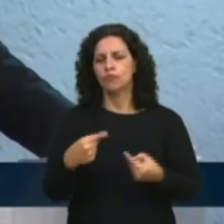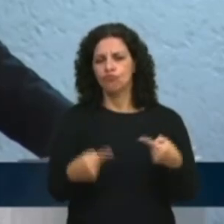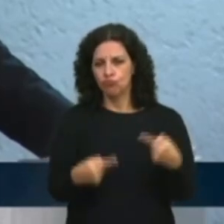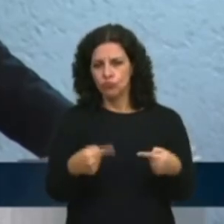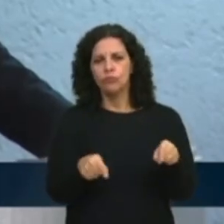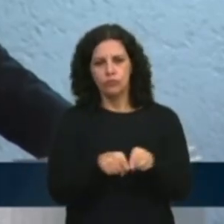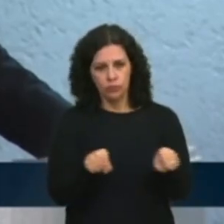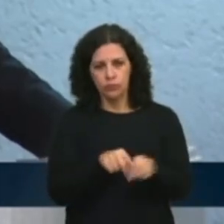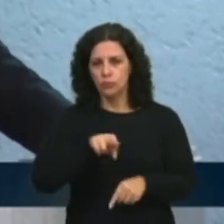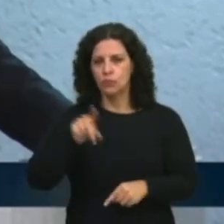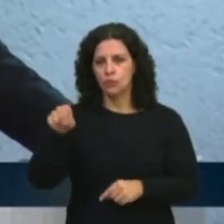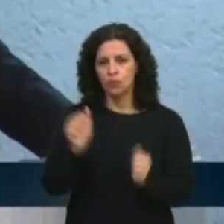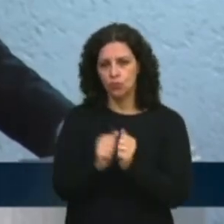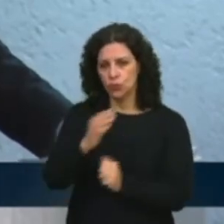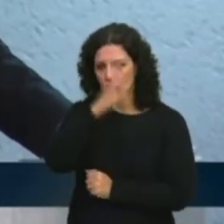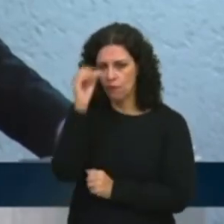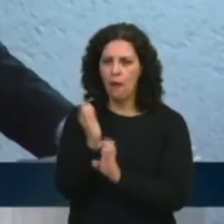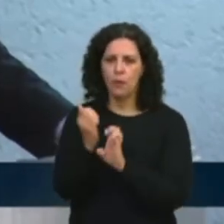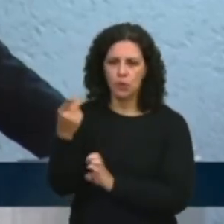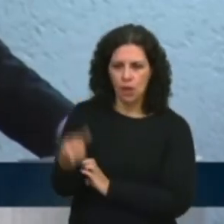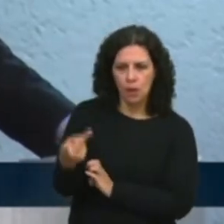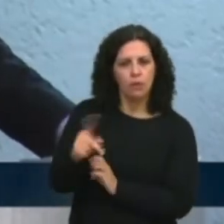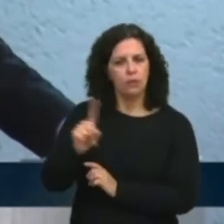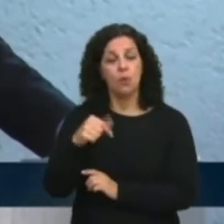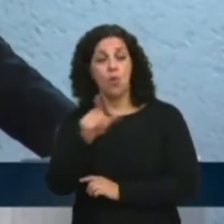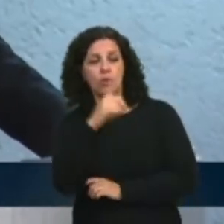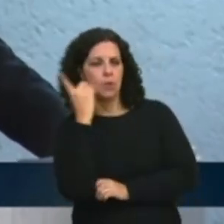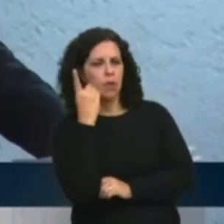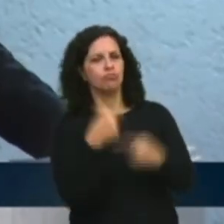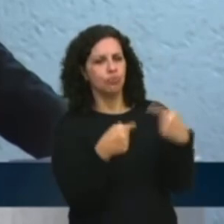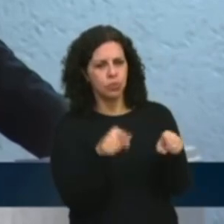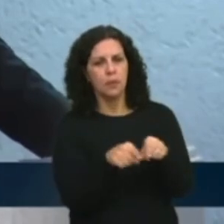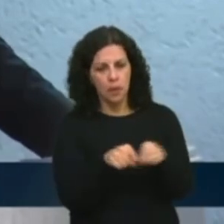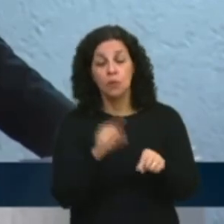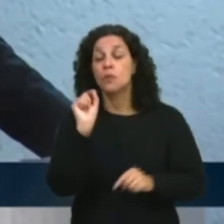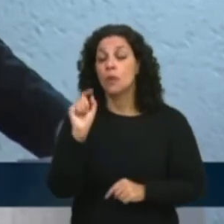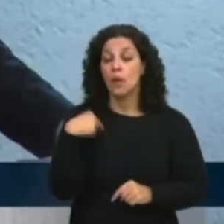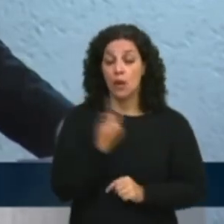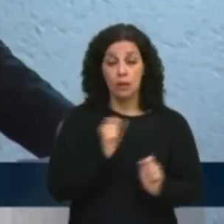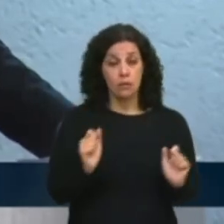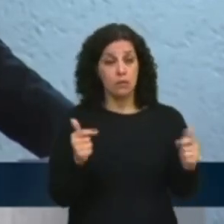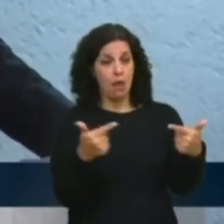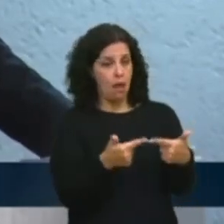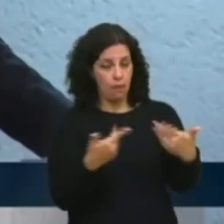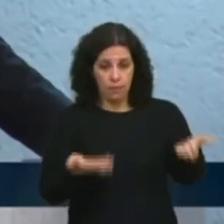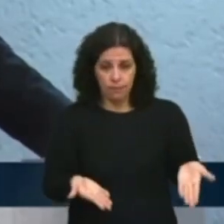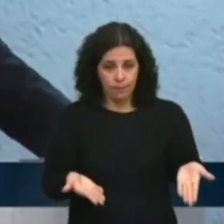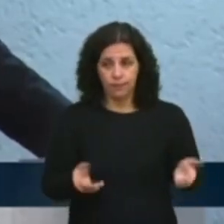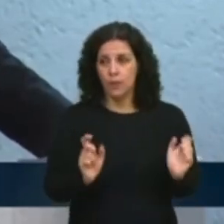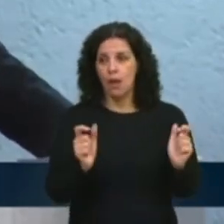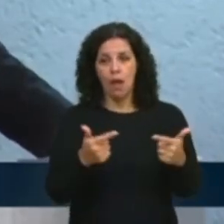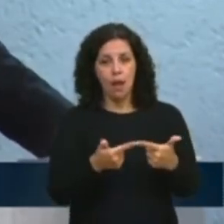discutido isso não só com ele, mas com outros parlamentares também, que não há Assembleia Legislativa, porque a Assembleia